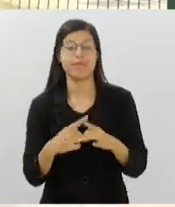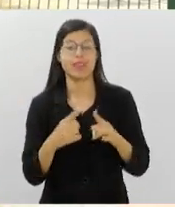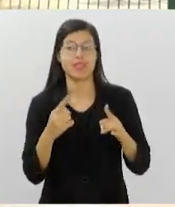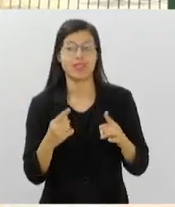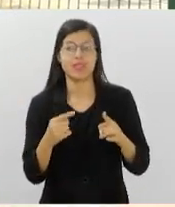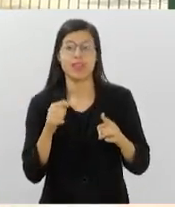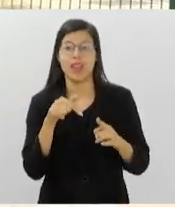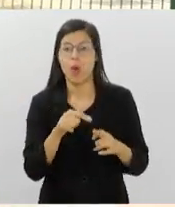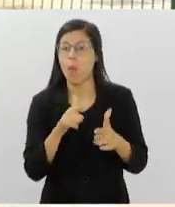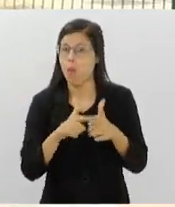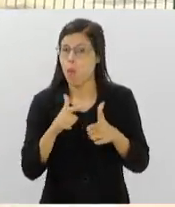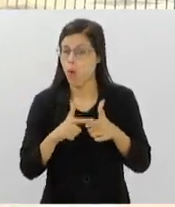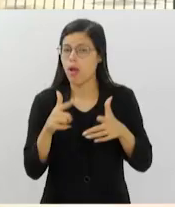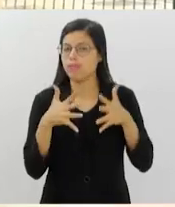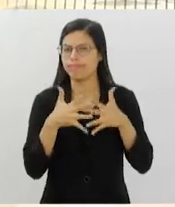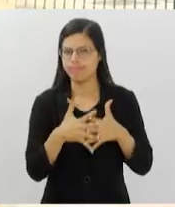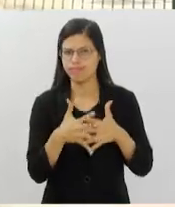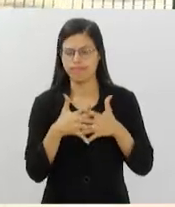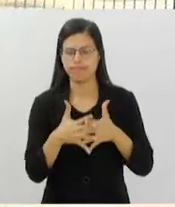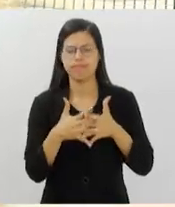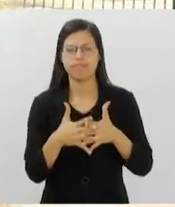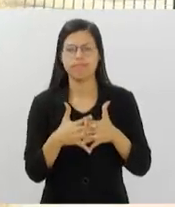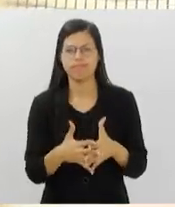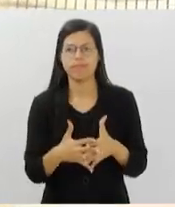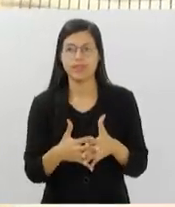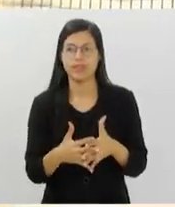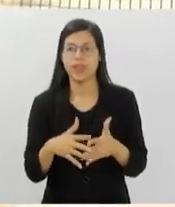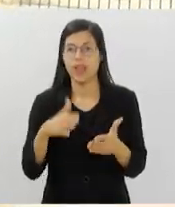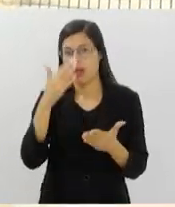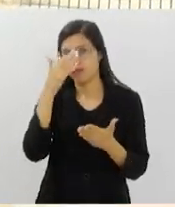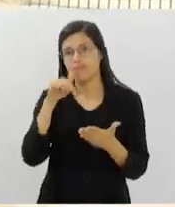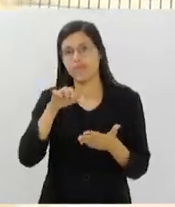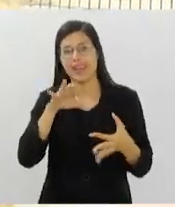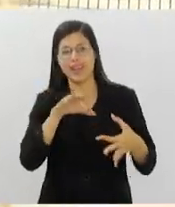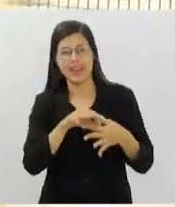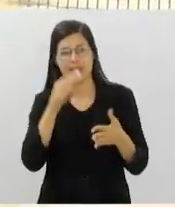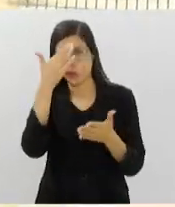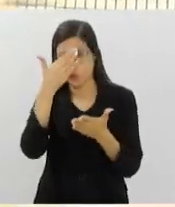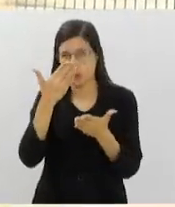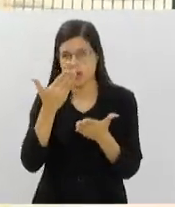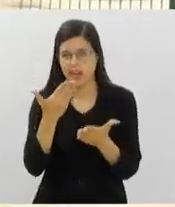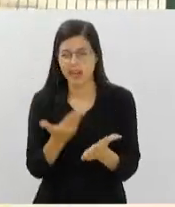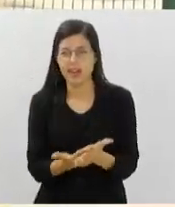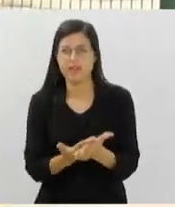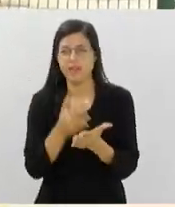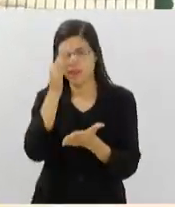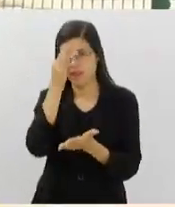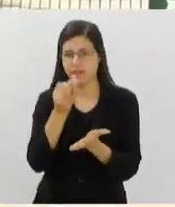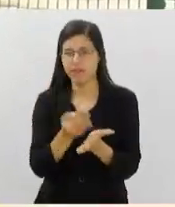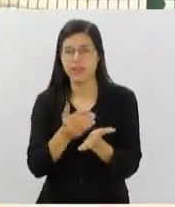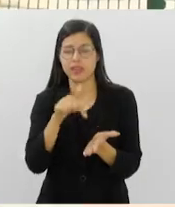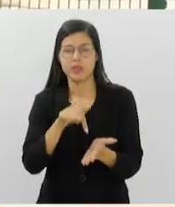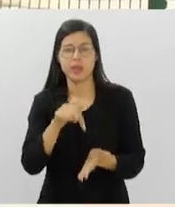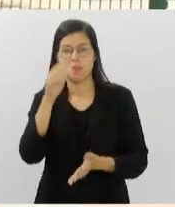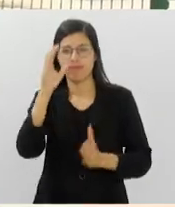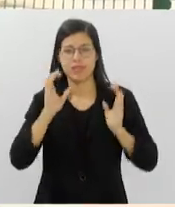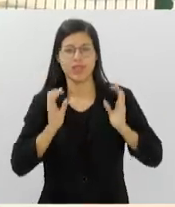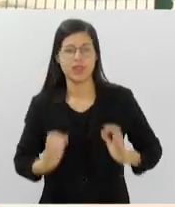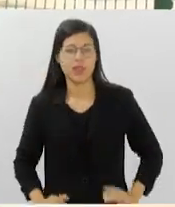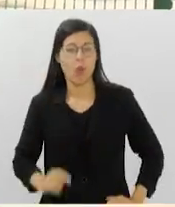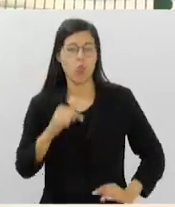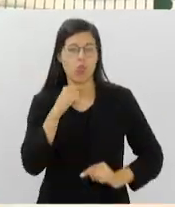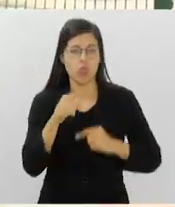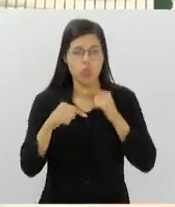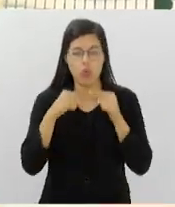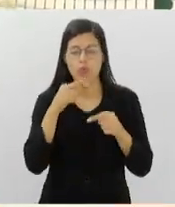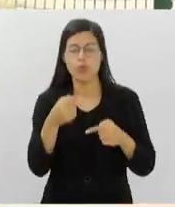fenômeno muito complexo, que envolve a crença do cidadão, que envolve dúvidas, que envolve uma questão da necessidade do